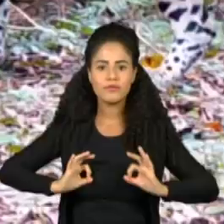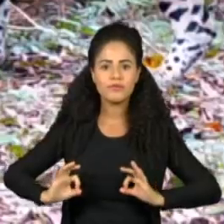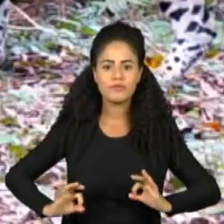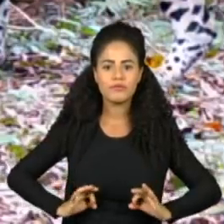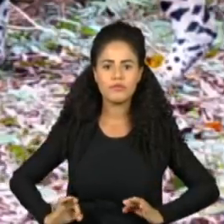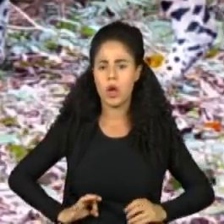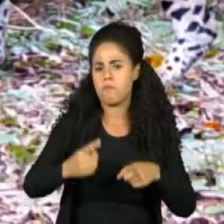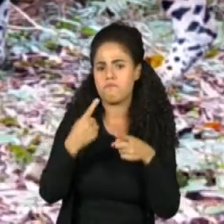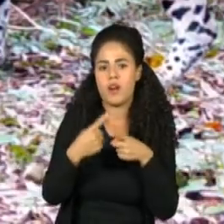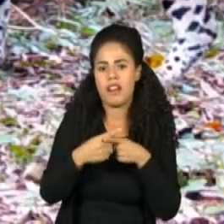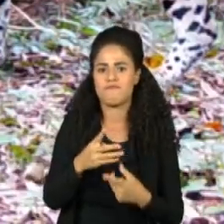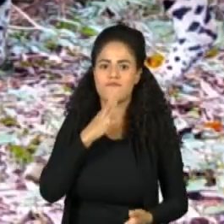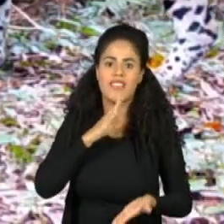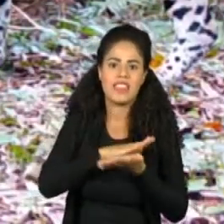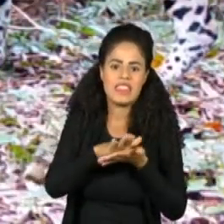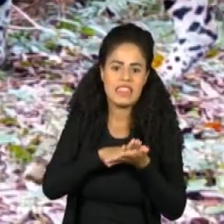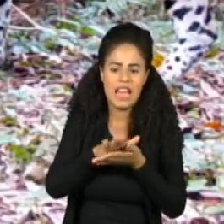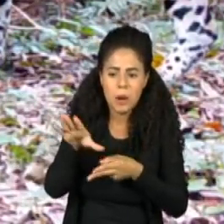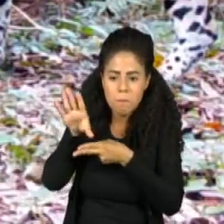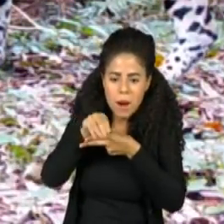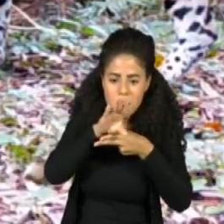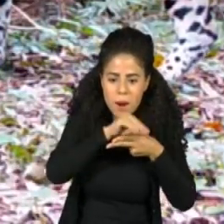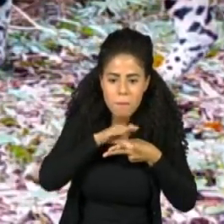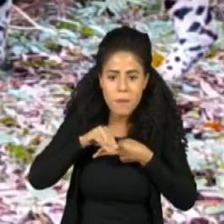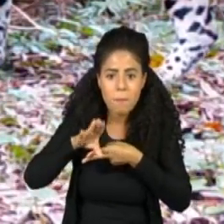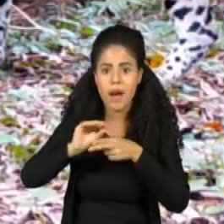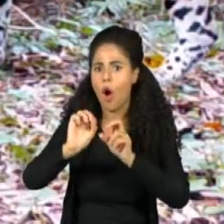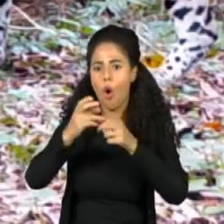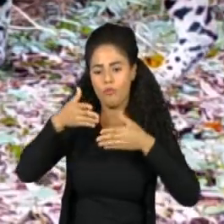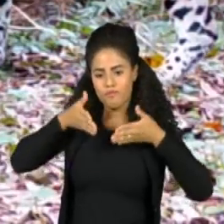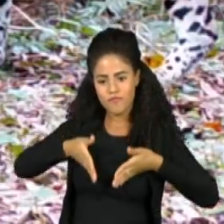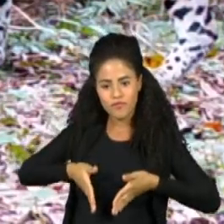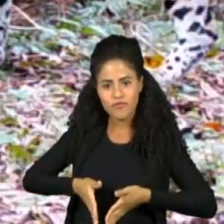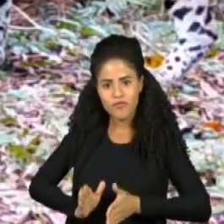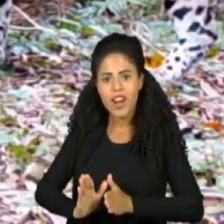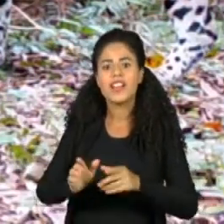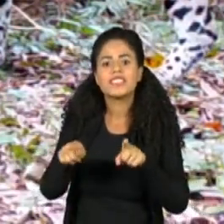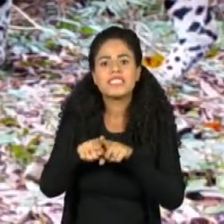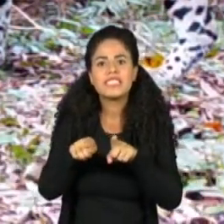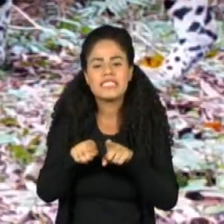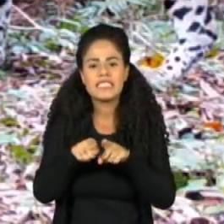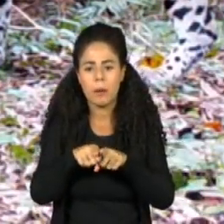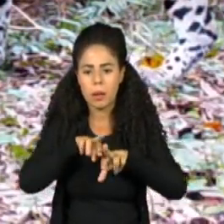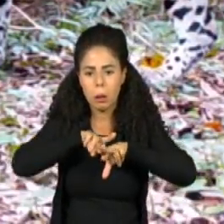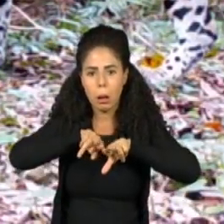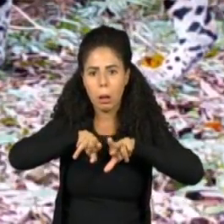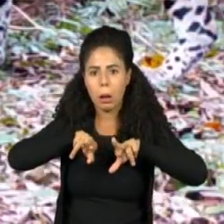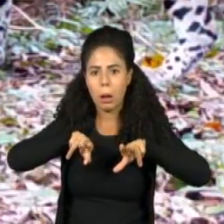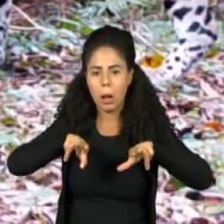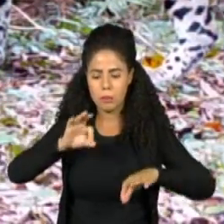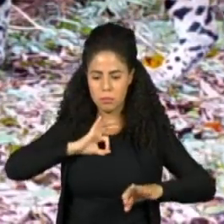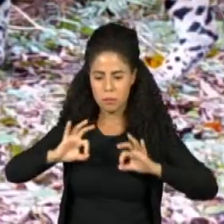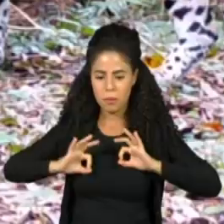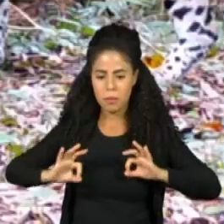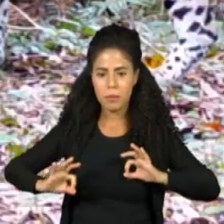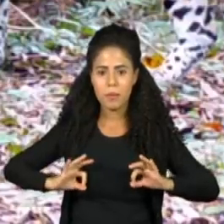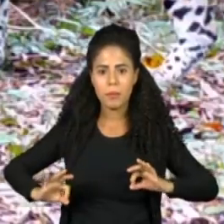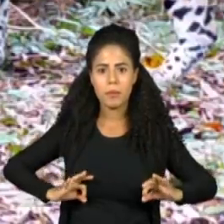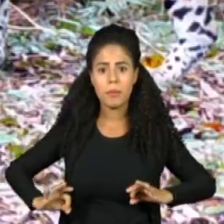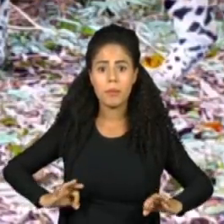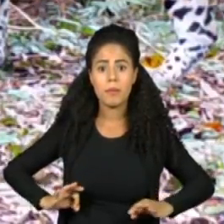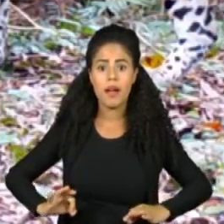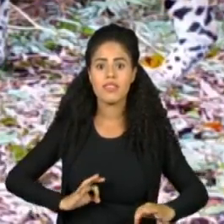desconhecidas, que são registradas, ou filhotinhos nascendo. A presença de onças sempre é um indicativo de que